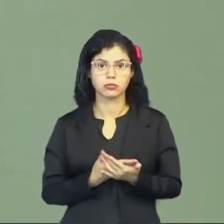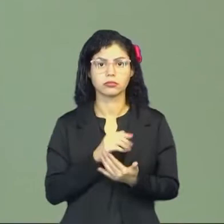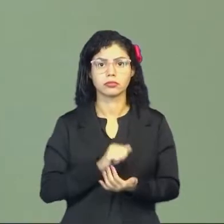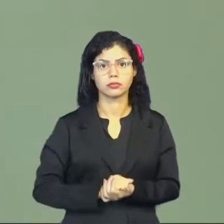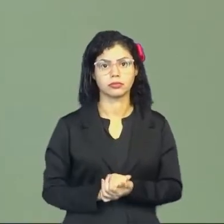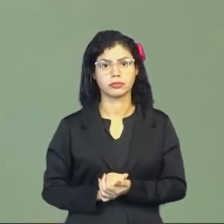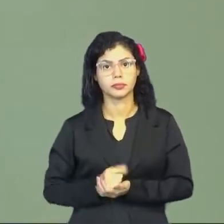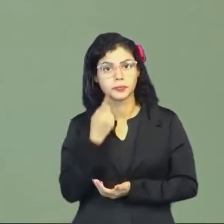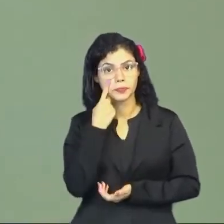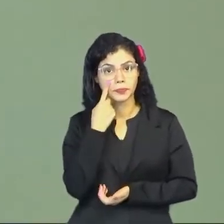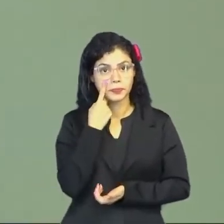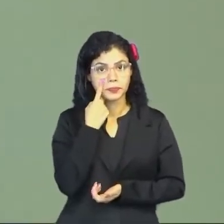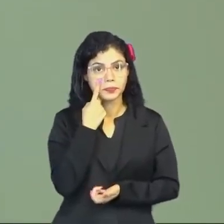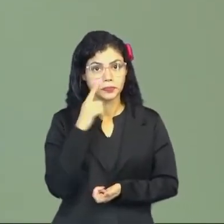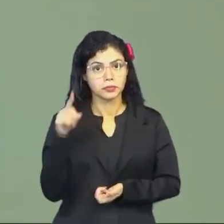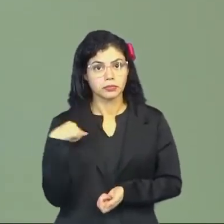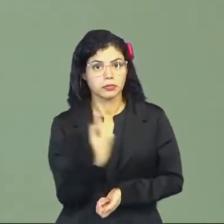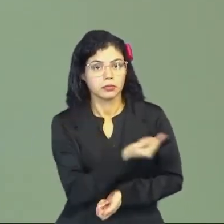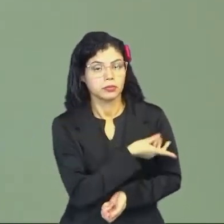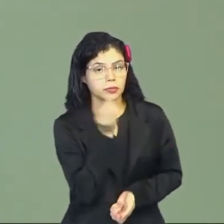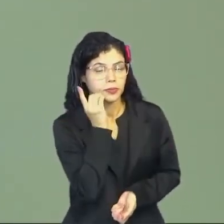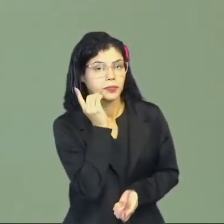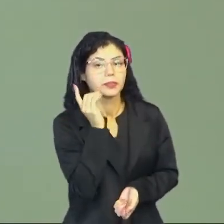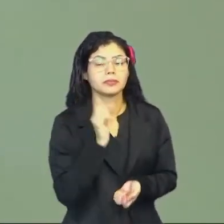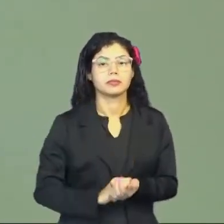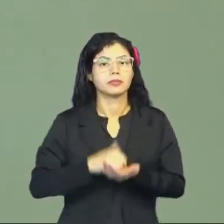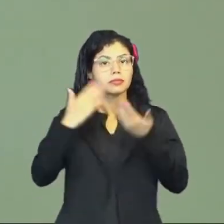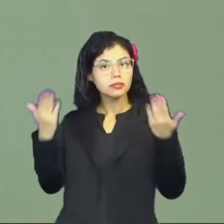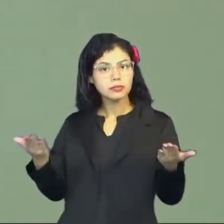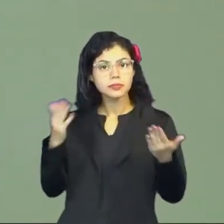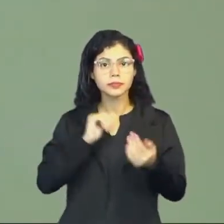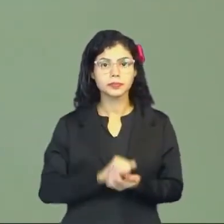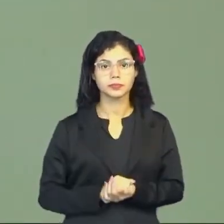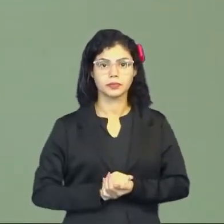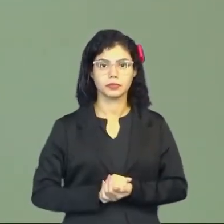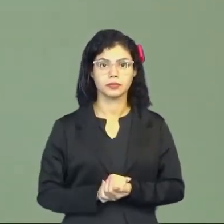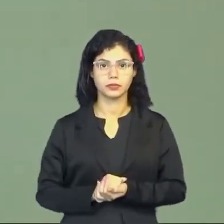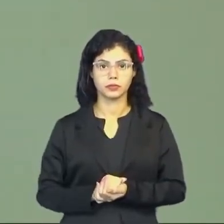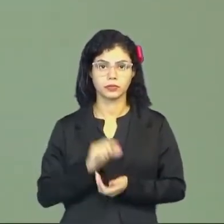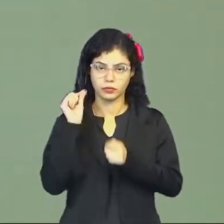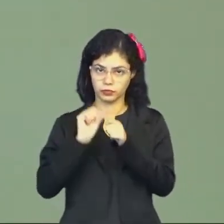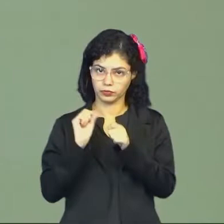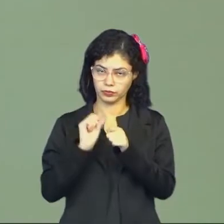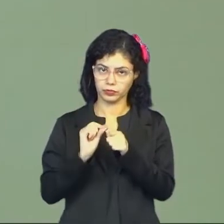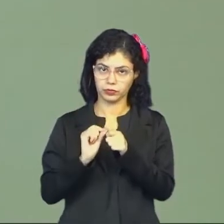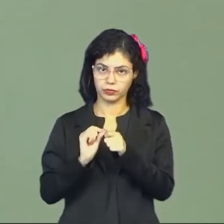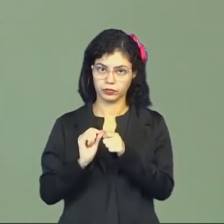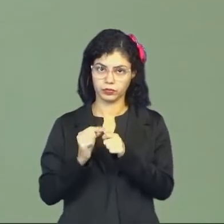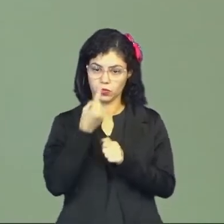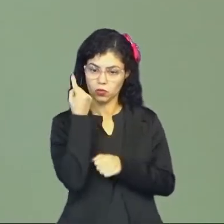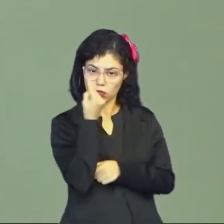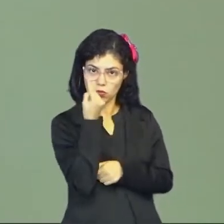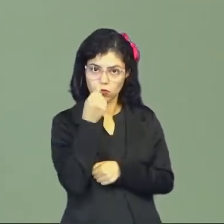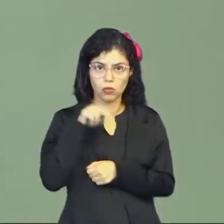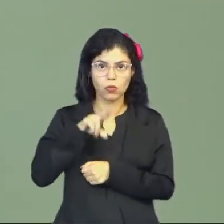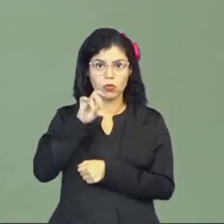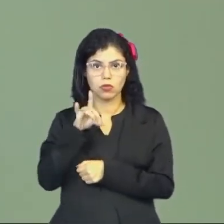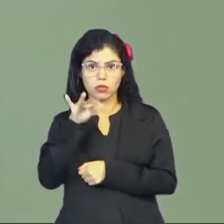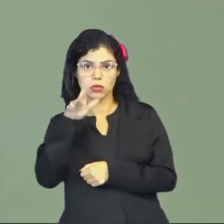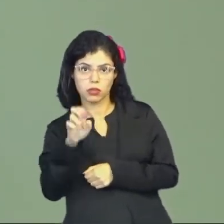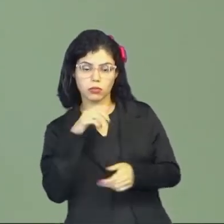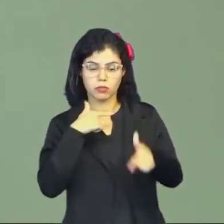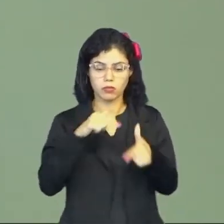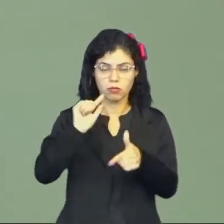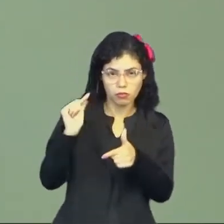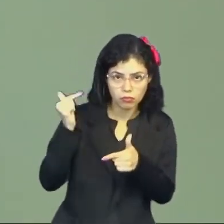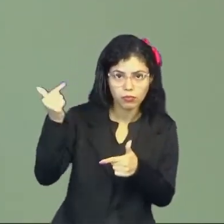eles olharam o nosso cotidiano. Então, eles redimiram uma unidade para se trabalhar